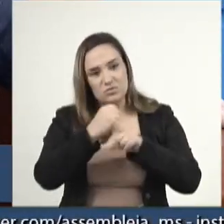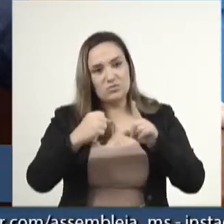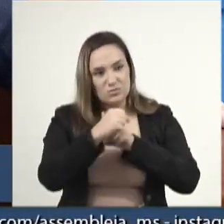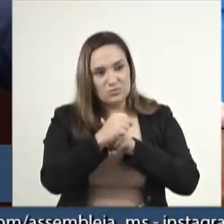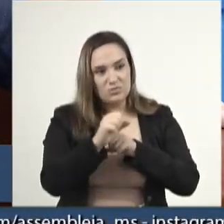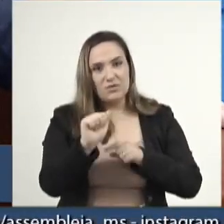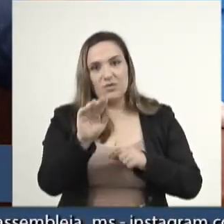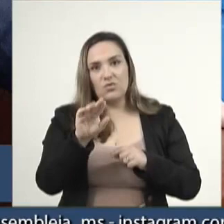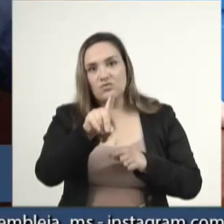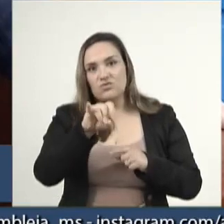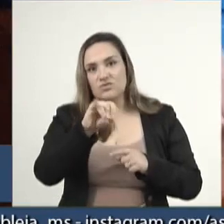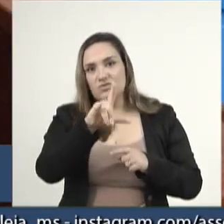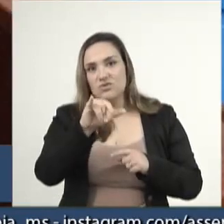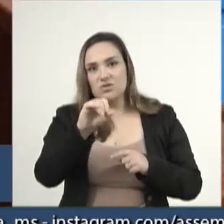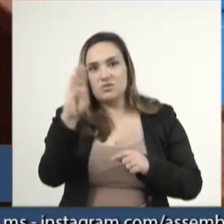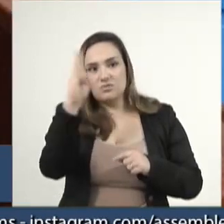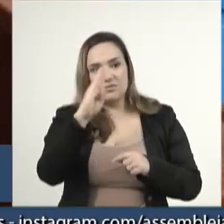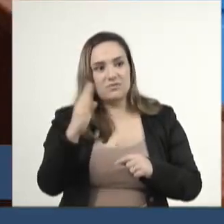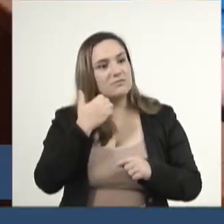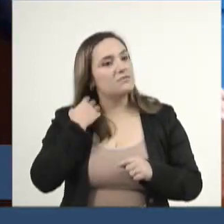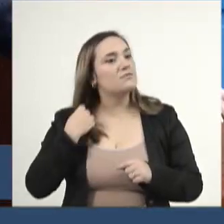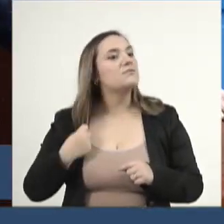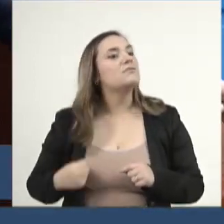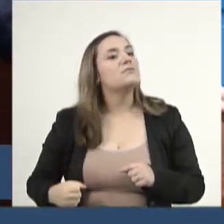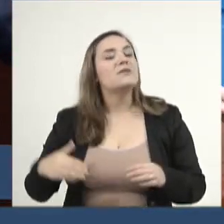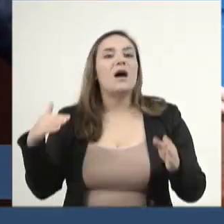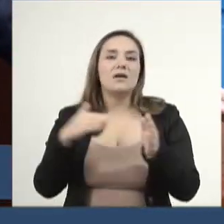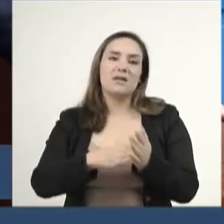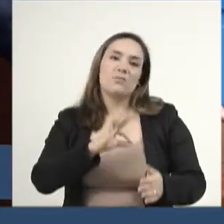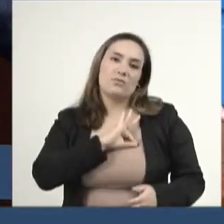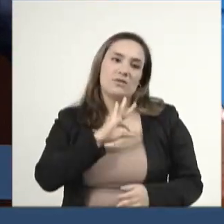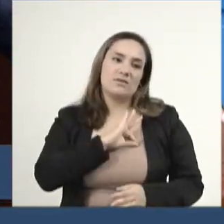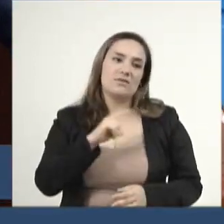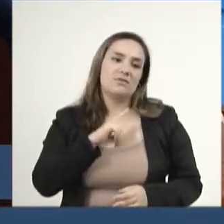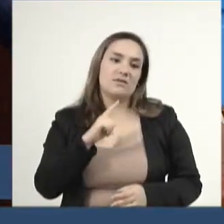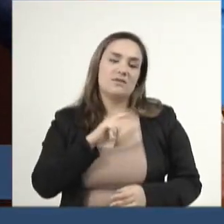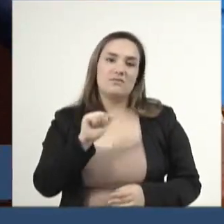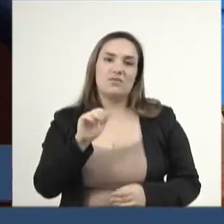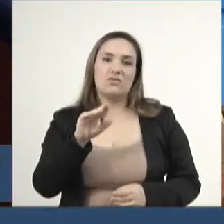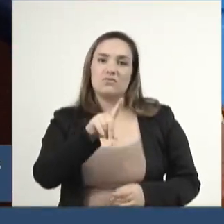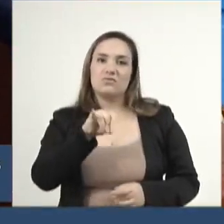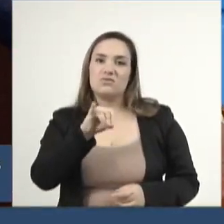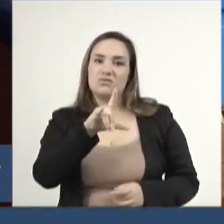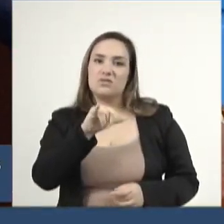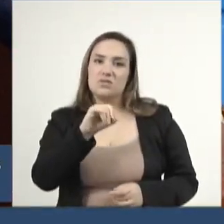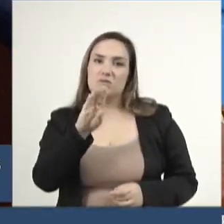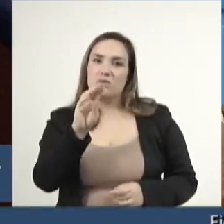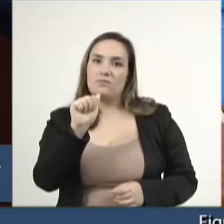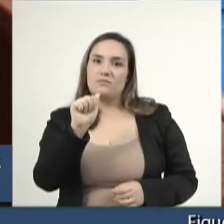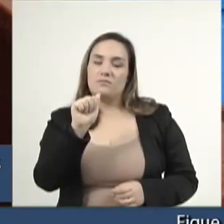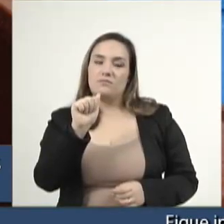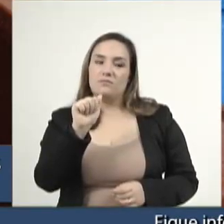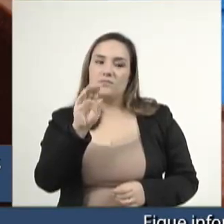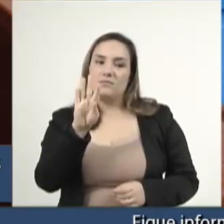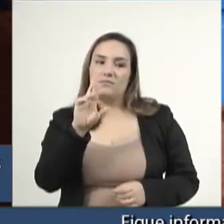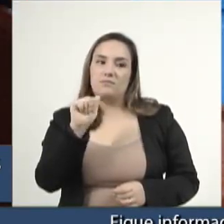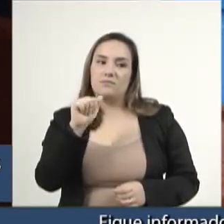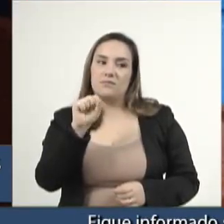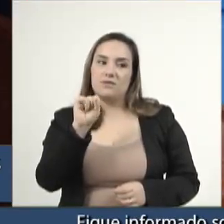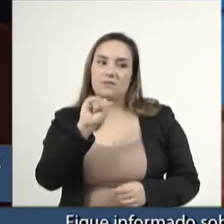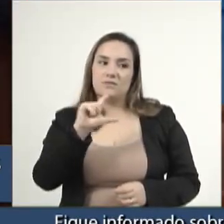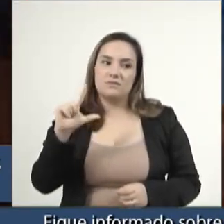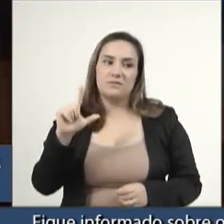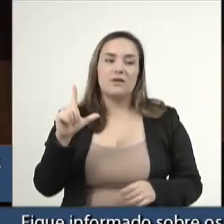o Auxílio Brasil, até policiais receberam, deputado, o Auxílio Brasil. Sabia disso? Até gente do